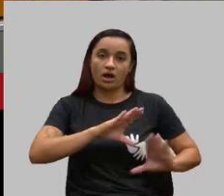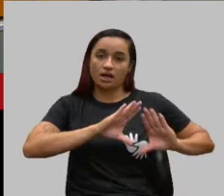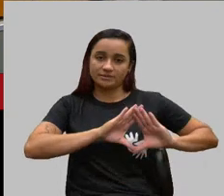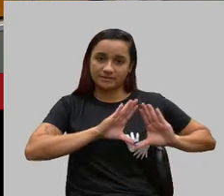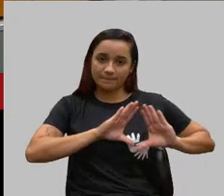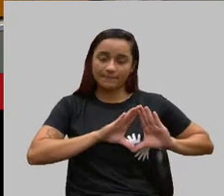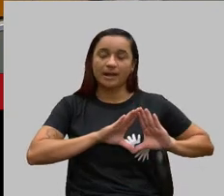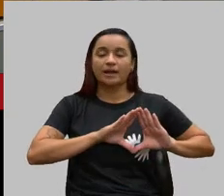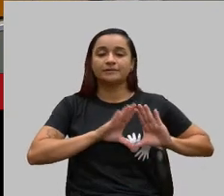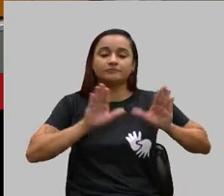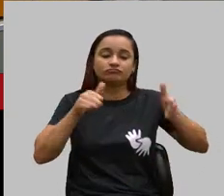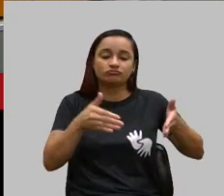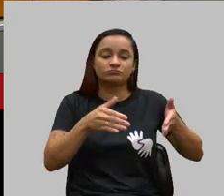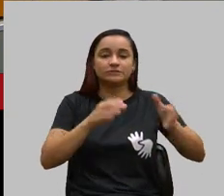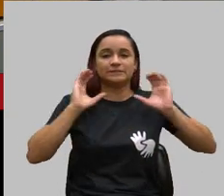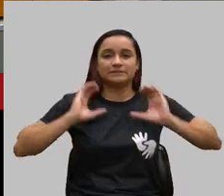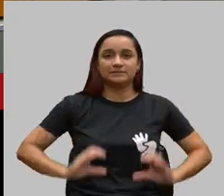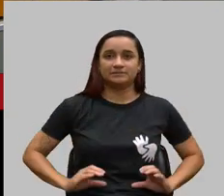Cidadania.